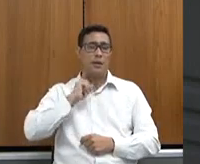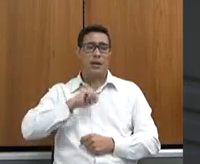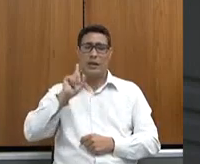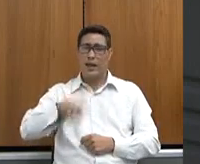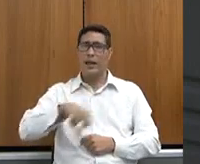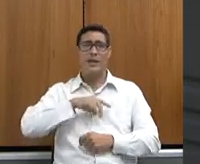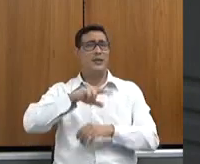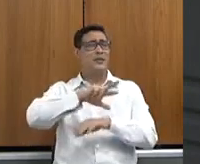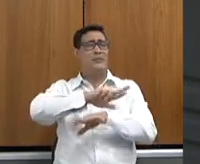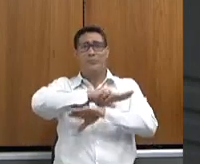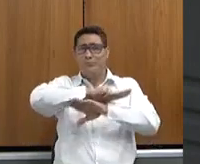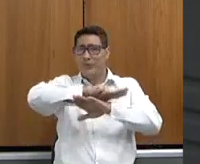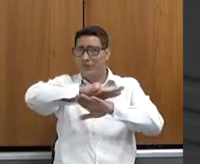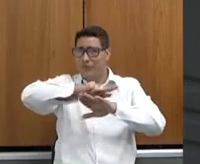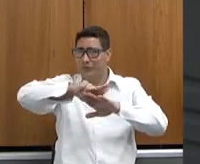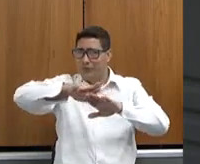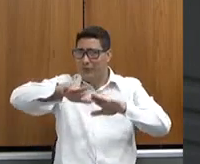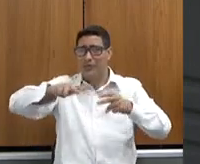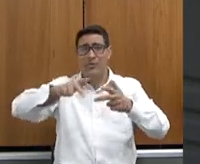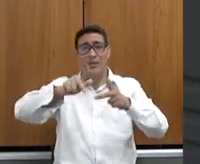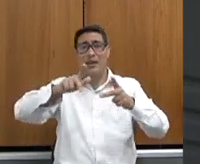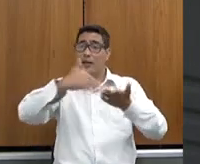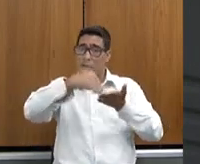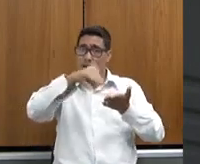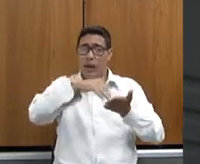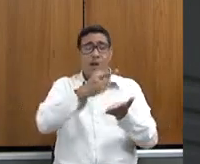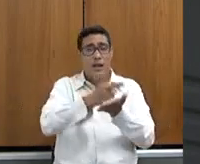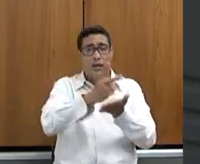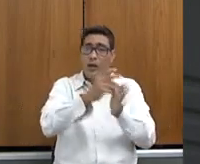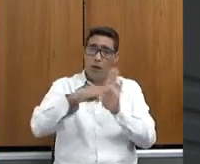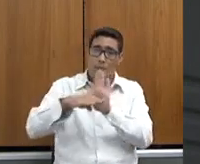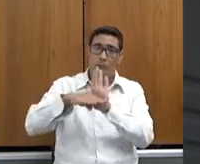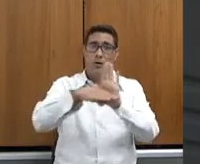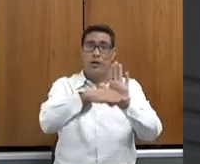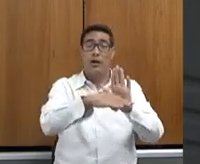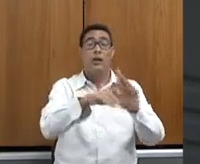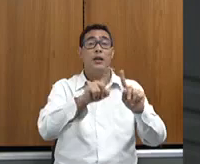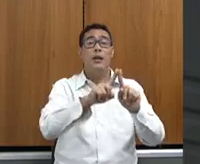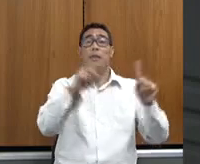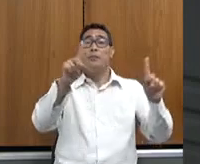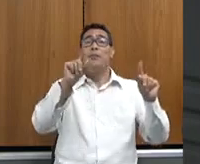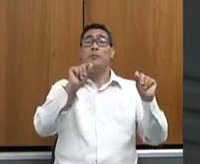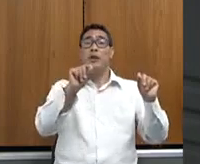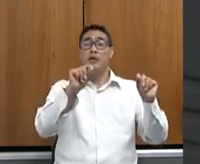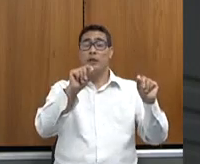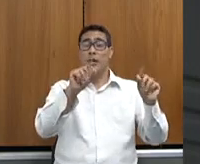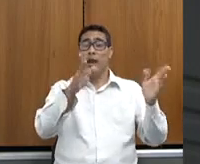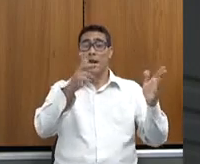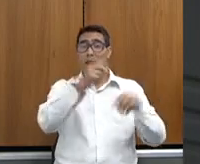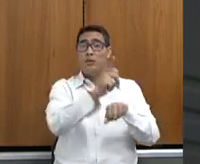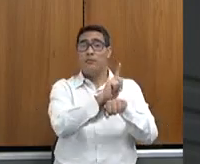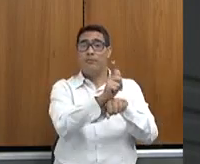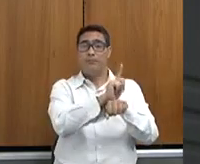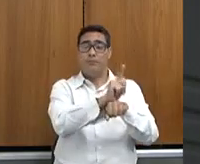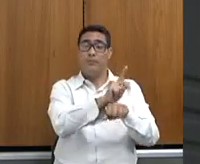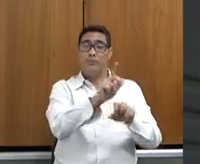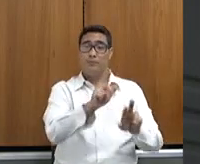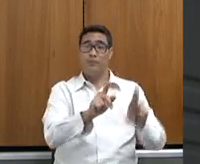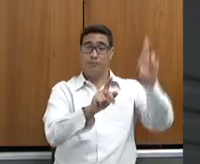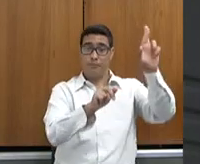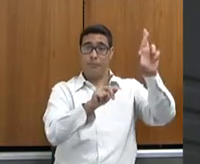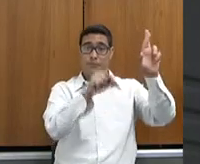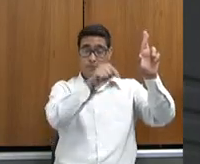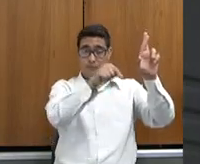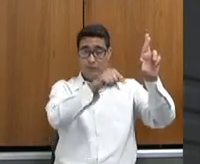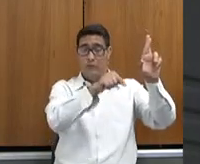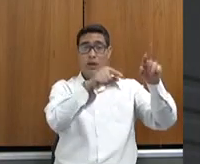questões, a secretaria sempre apoiando, mas aí nós temos uma questão da gestão da propriedade rural e que tem que ser falada que